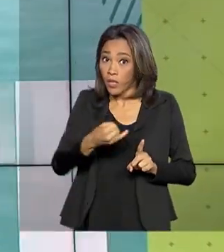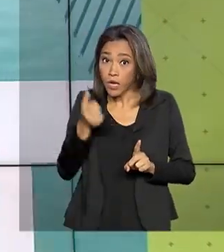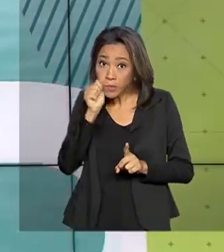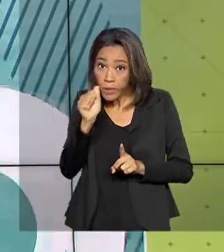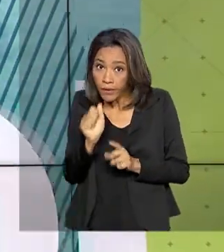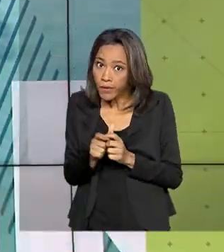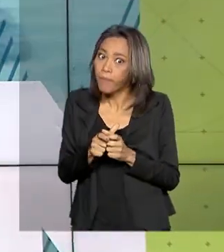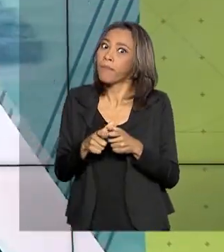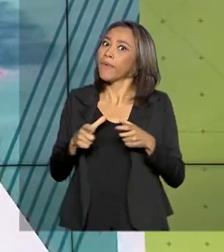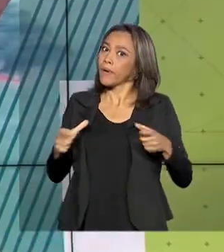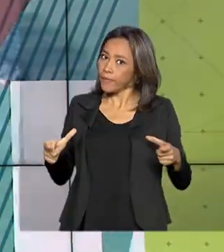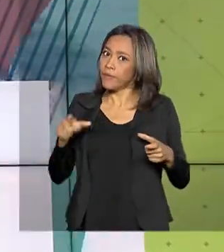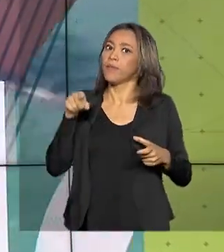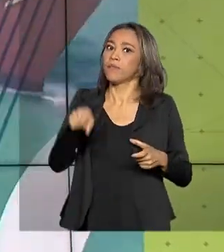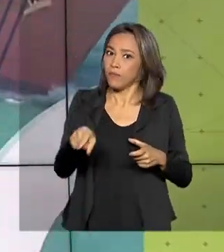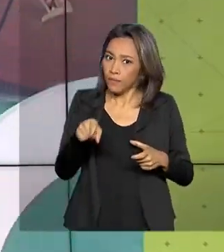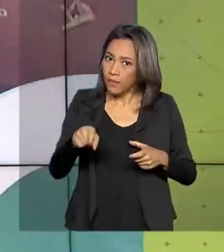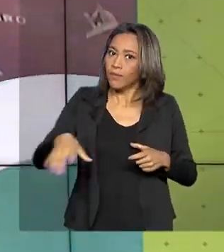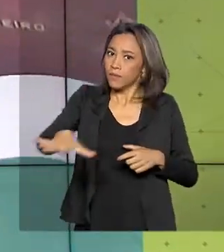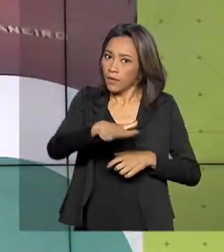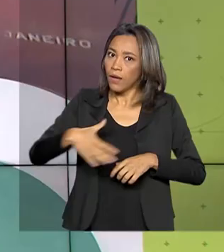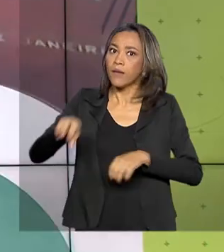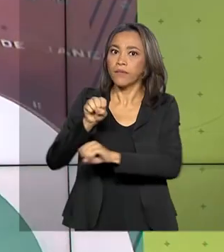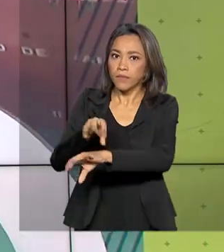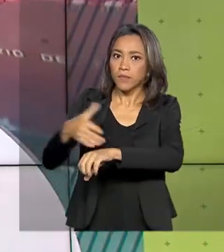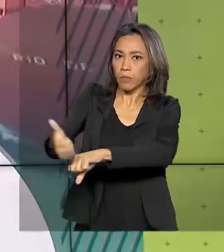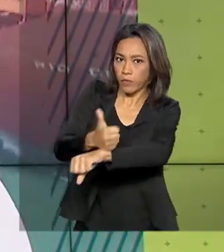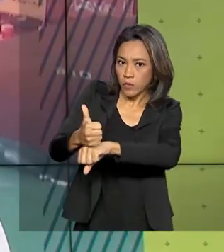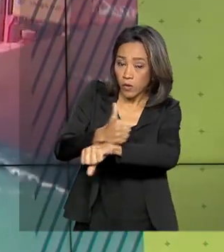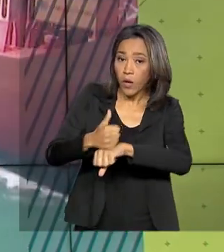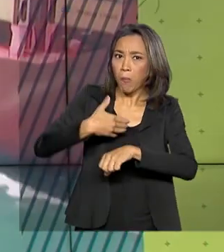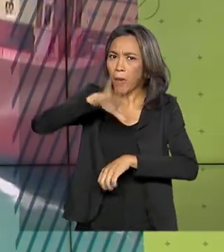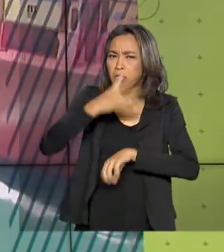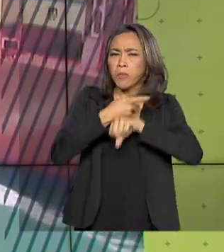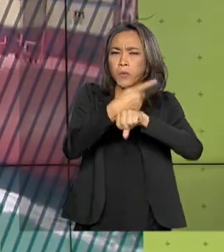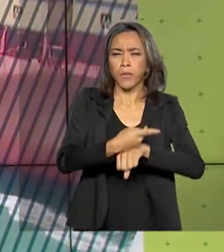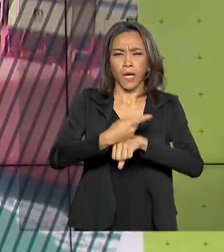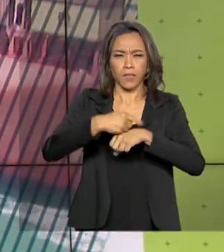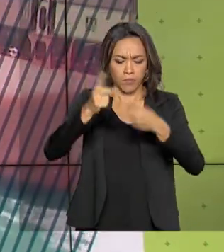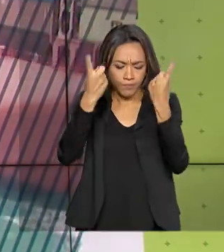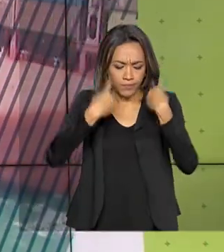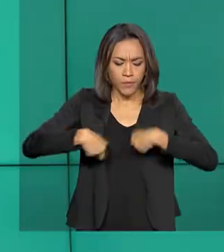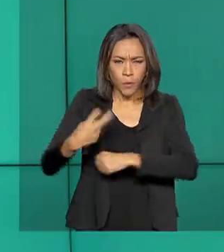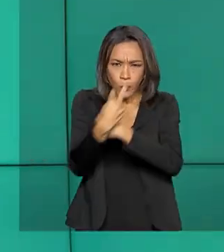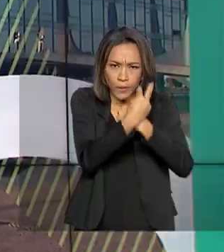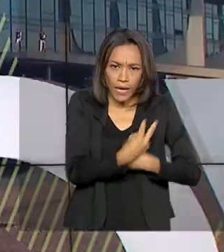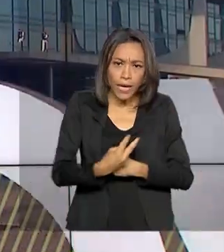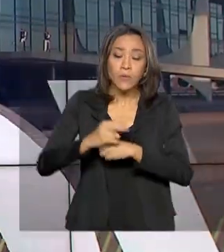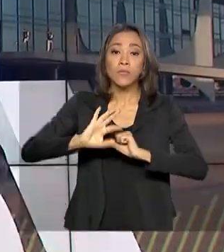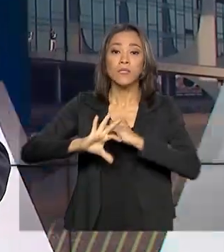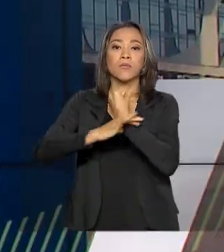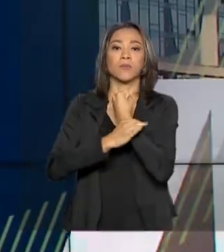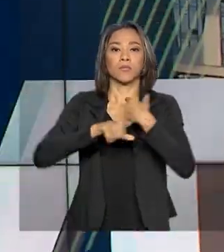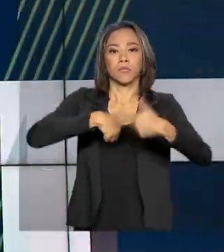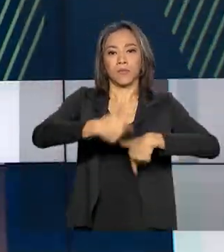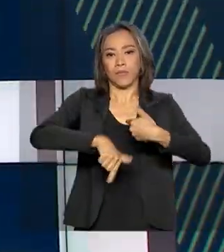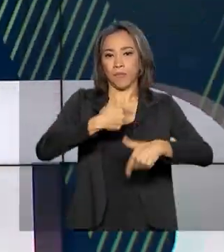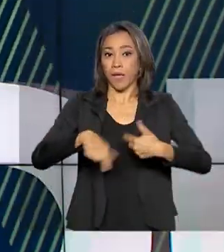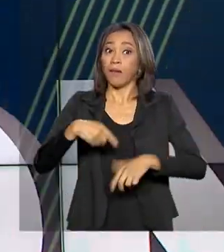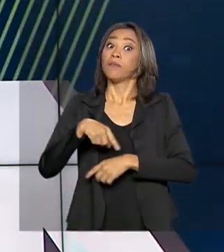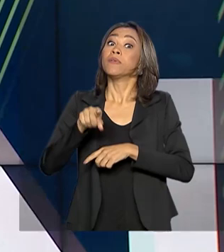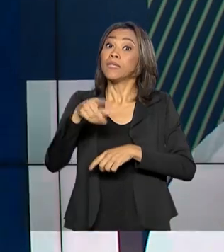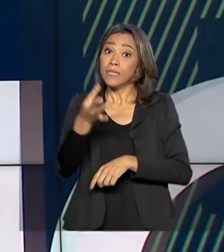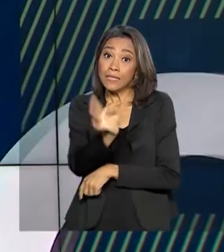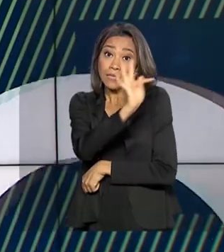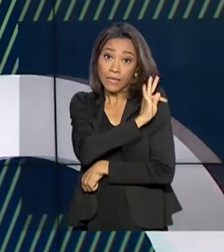modalidade de ensino. E entre os cursos mais procurados estão Estética e Beleza, Segurança no Trabalho e Técnico em Meio Ambiente.